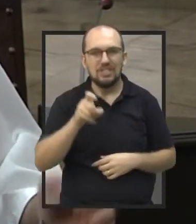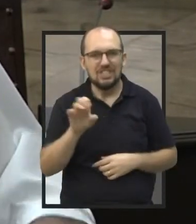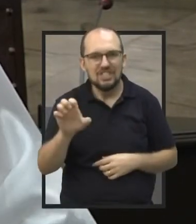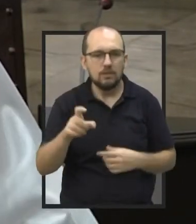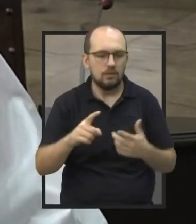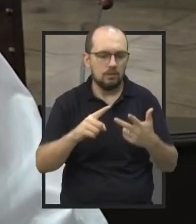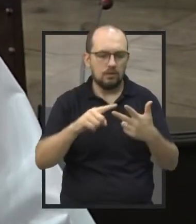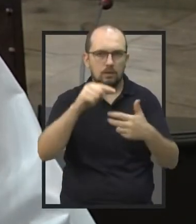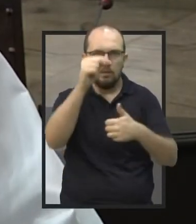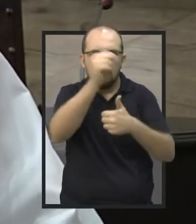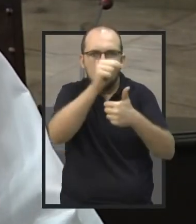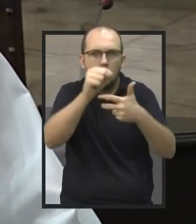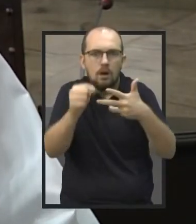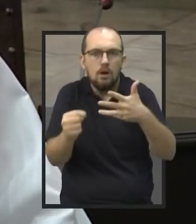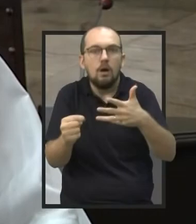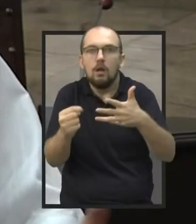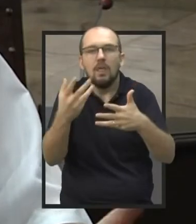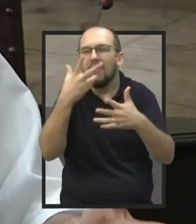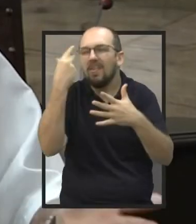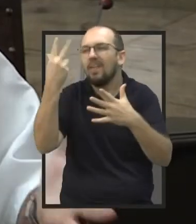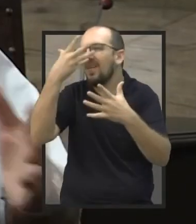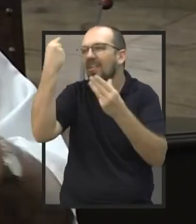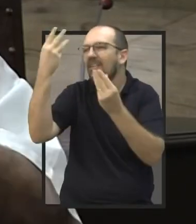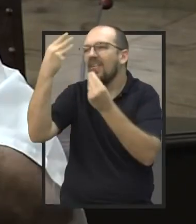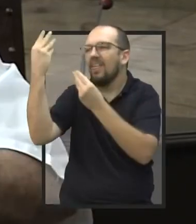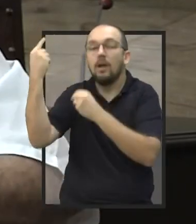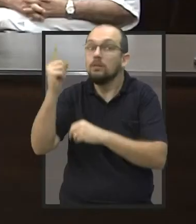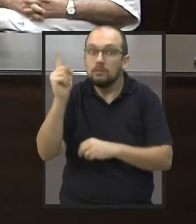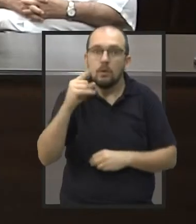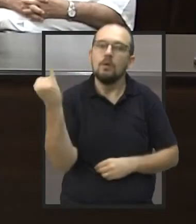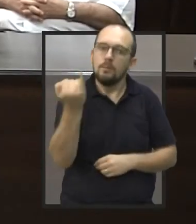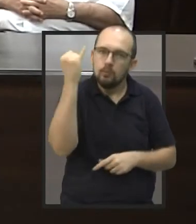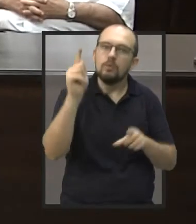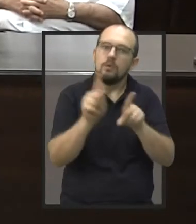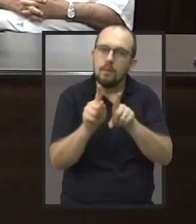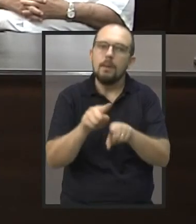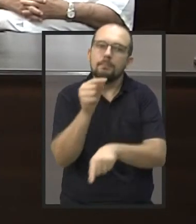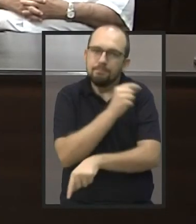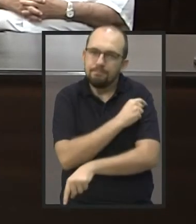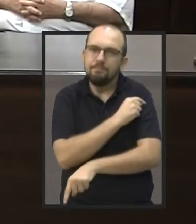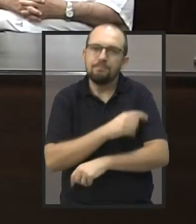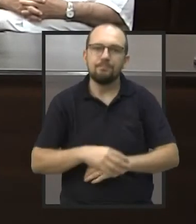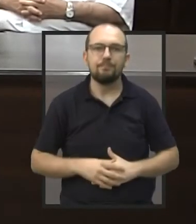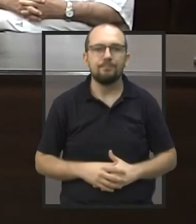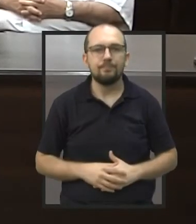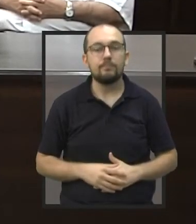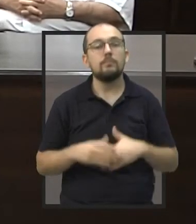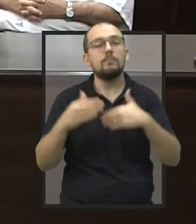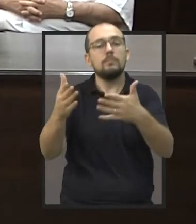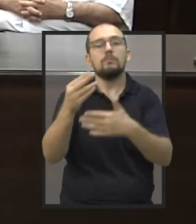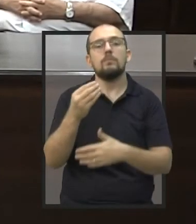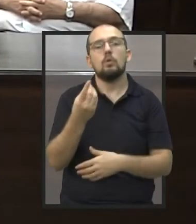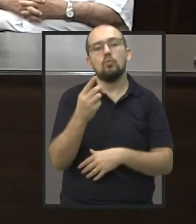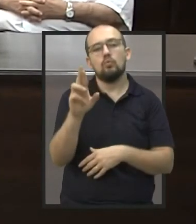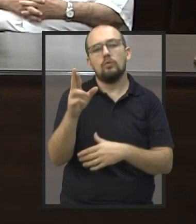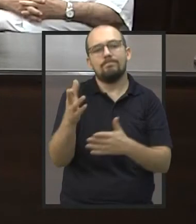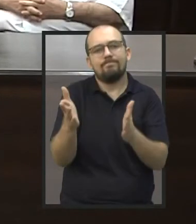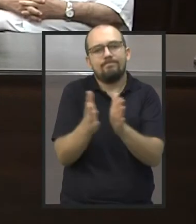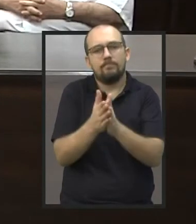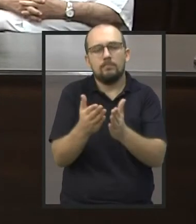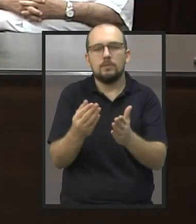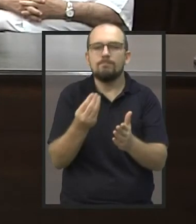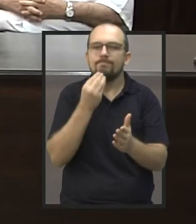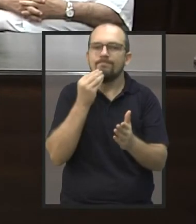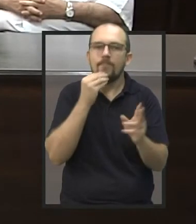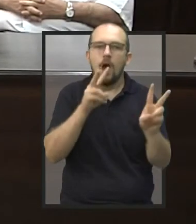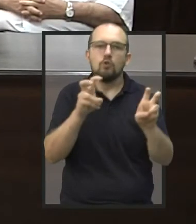esquecer. Entendeu? Essas coisas são muito importantes. Bom, doutor, a gente teria muitos outros assuntos, o nosso tempo já se esgotou.